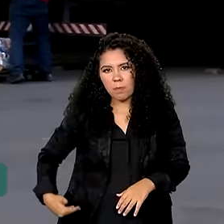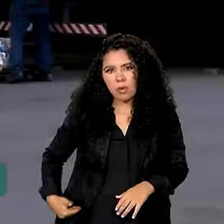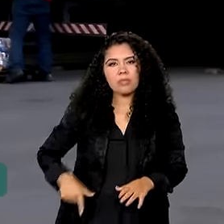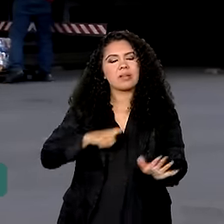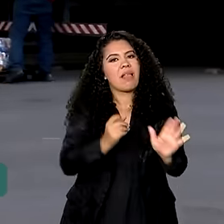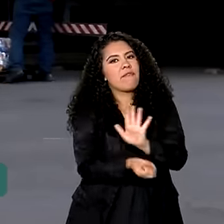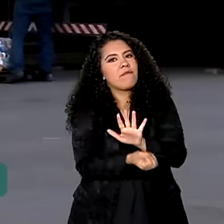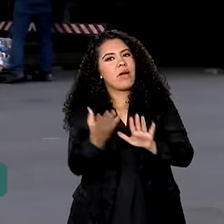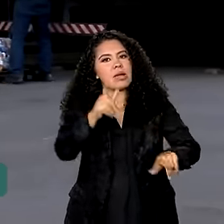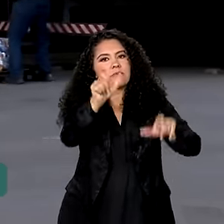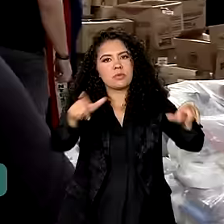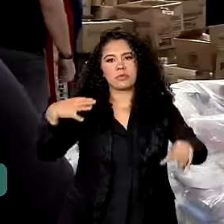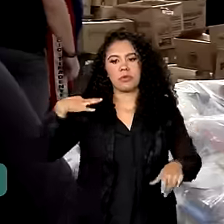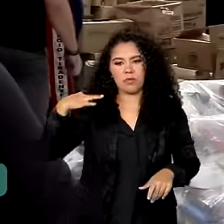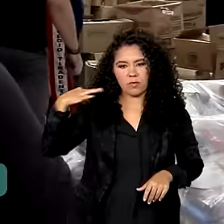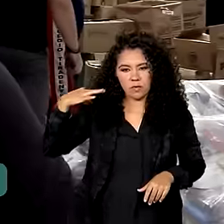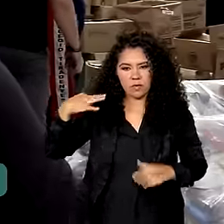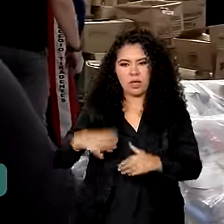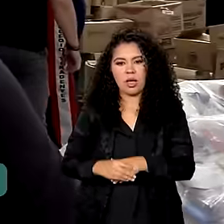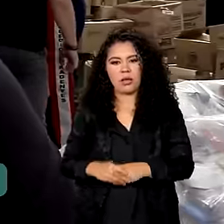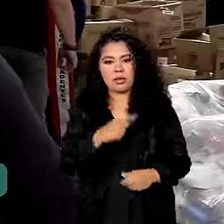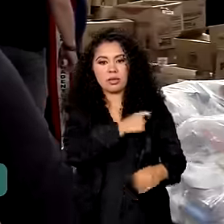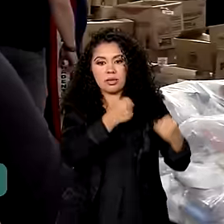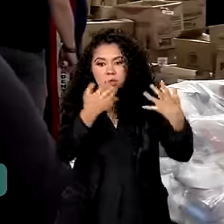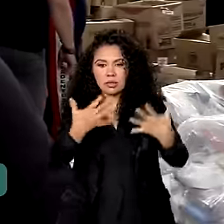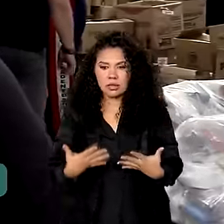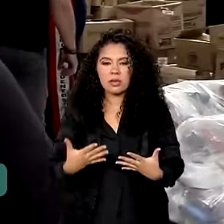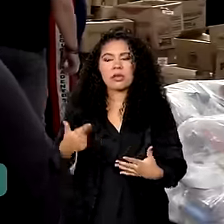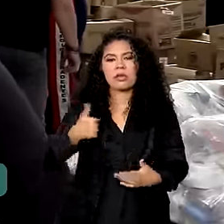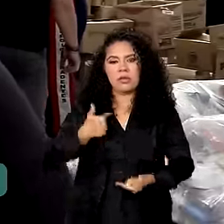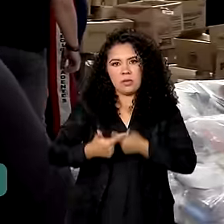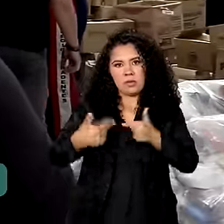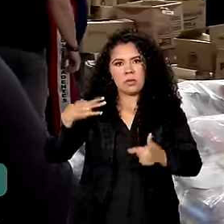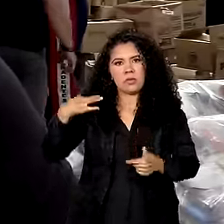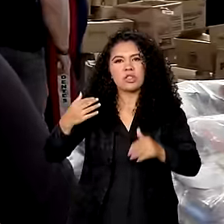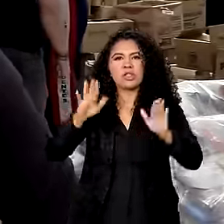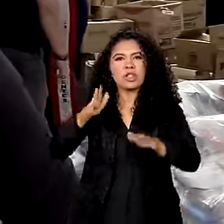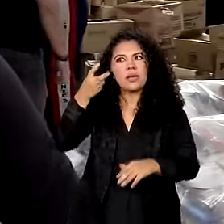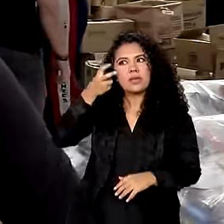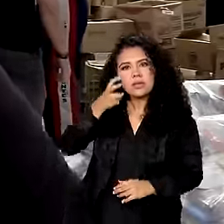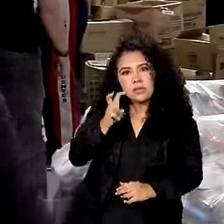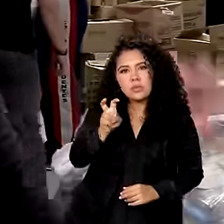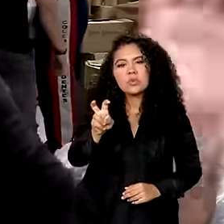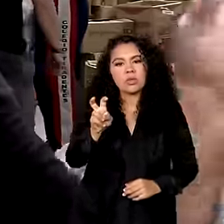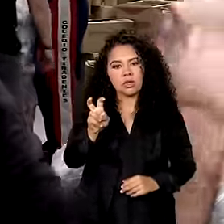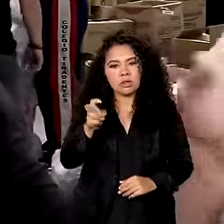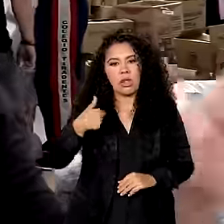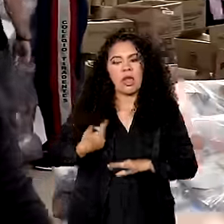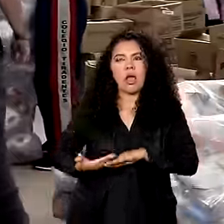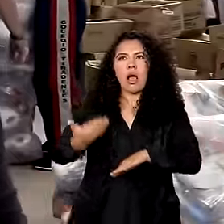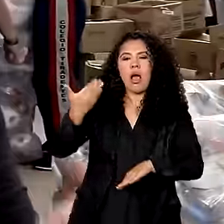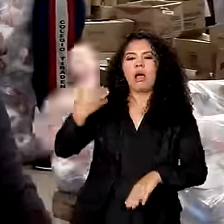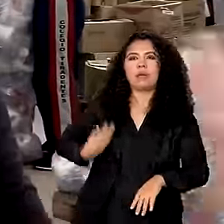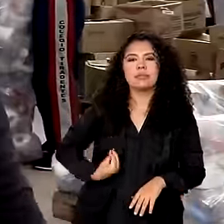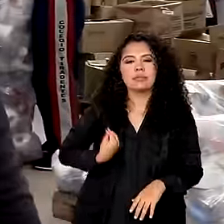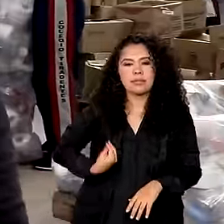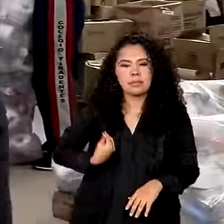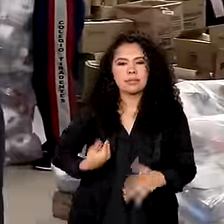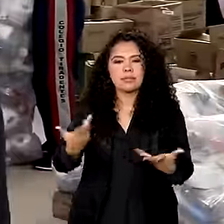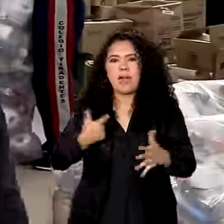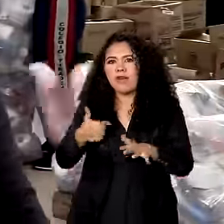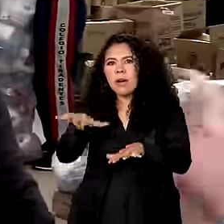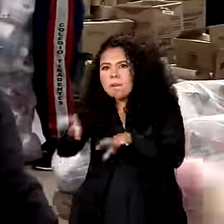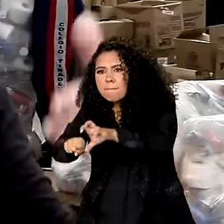milhares de voluntários. Trabalhando de voluntário, já tem uns cinco dias. Eu antes estava juntando